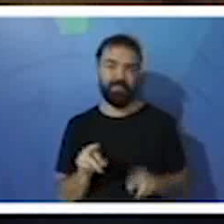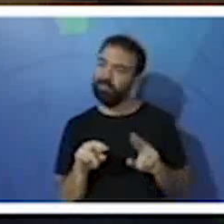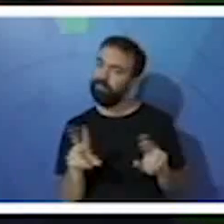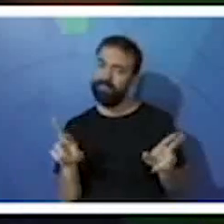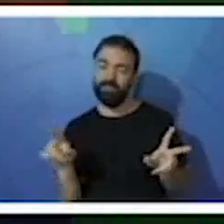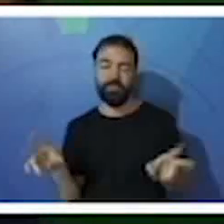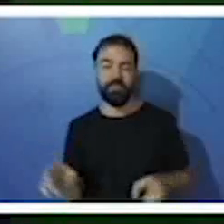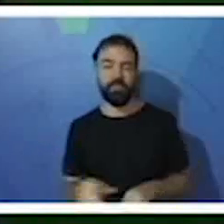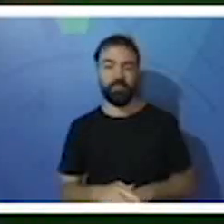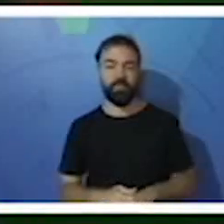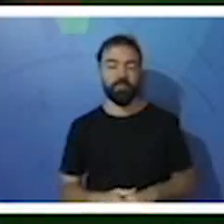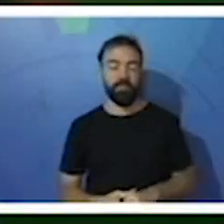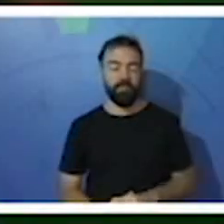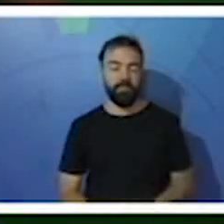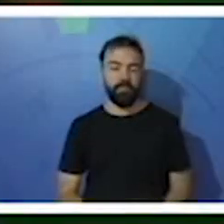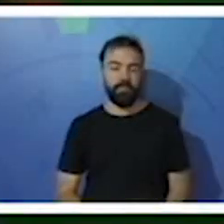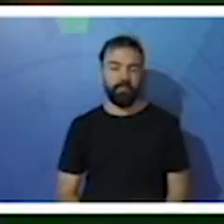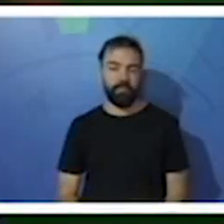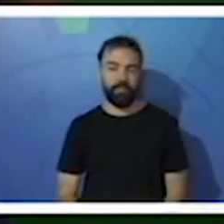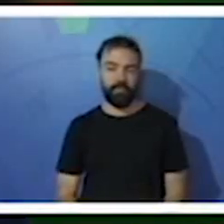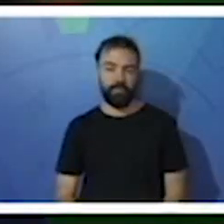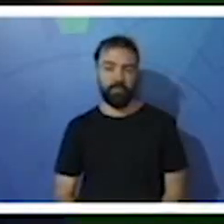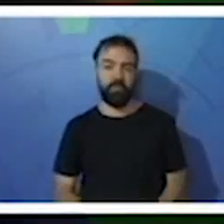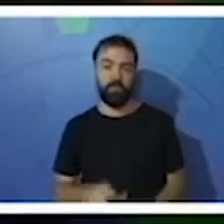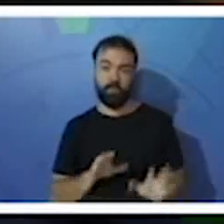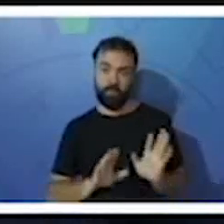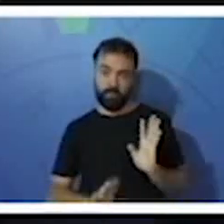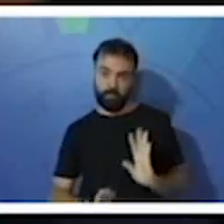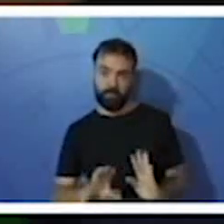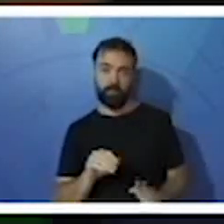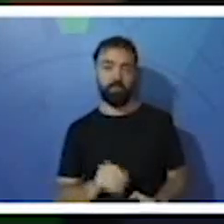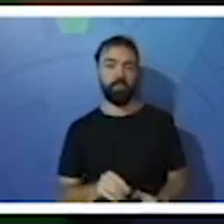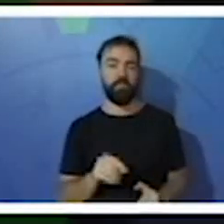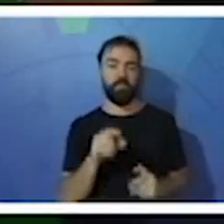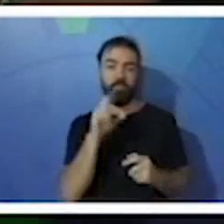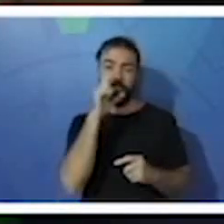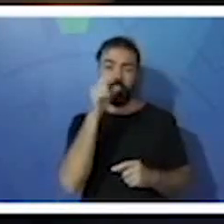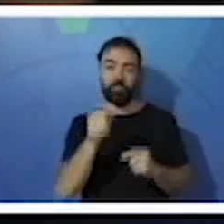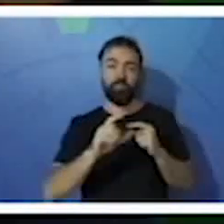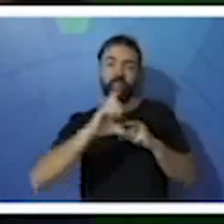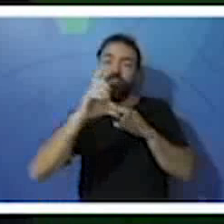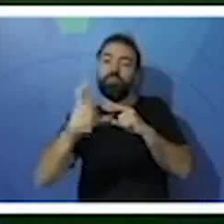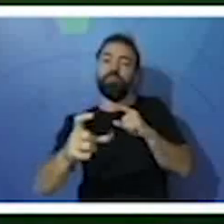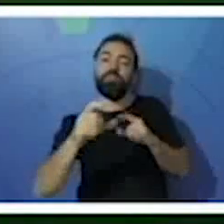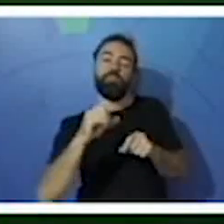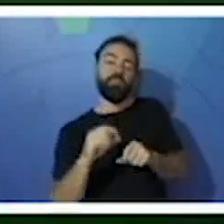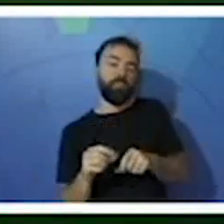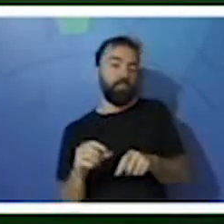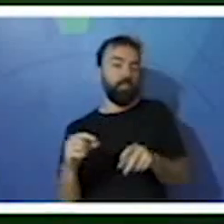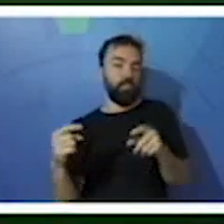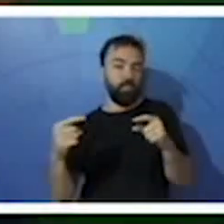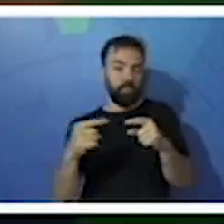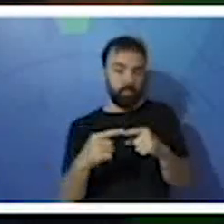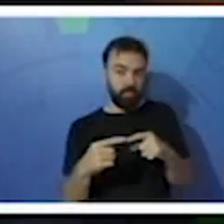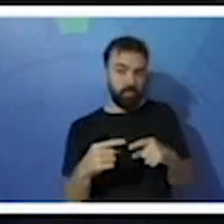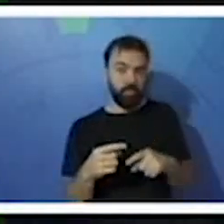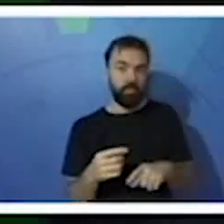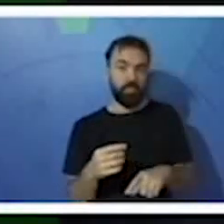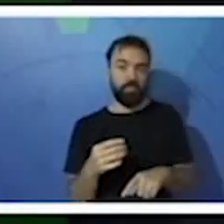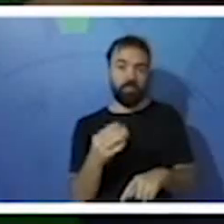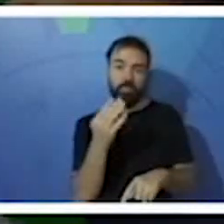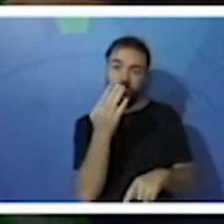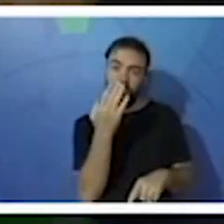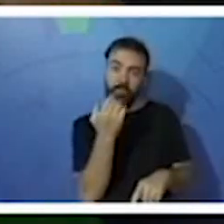espécie, tá? Mas os seus formatos e tamanhos são apropriados para os